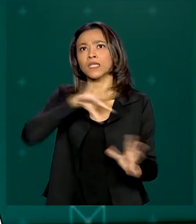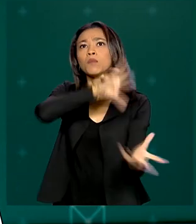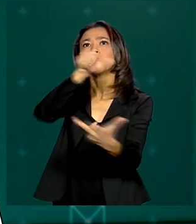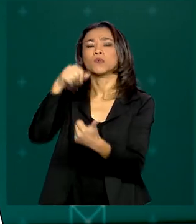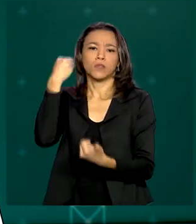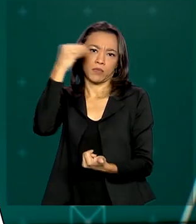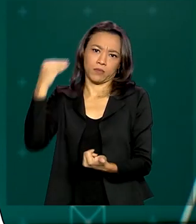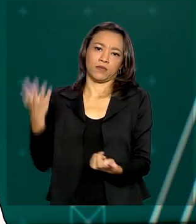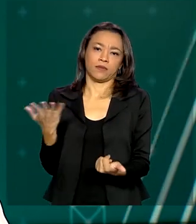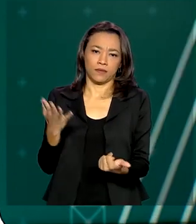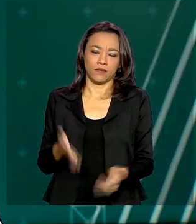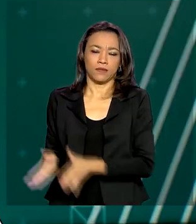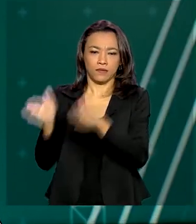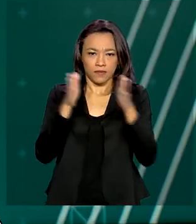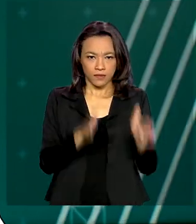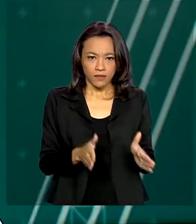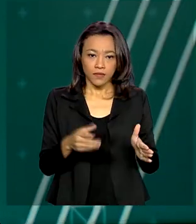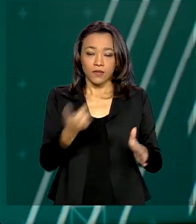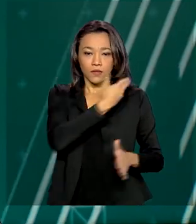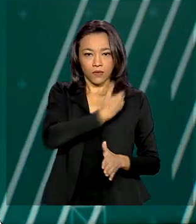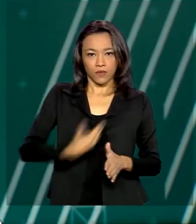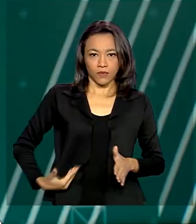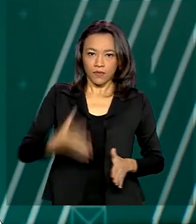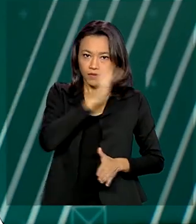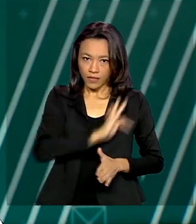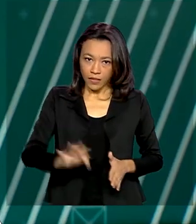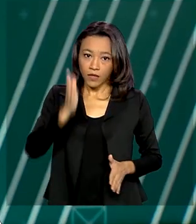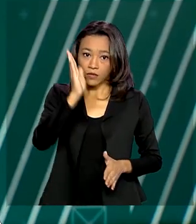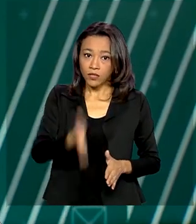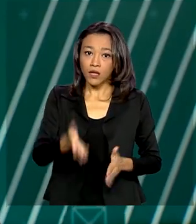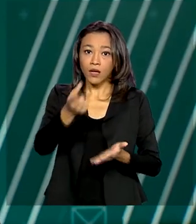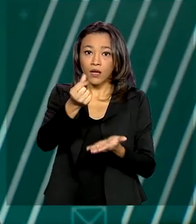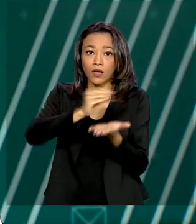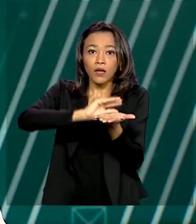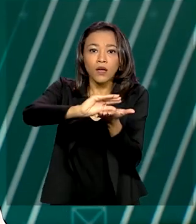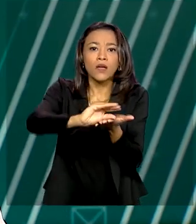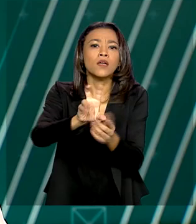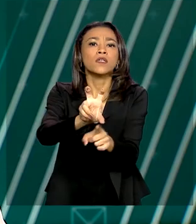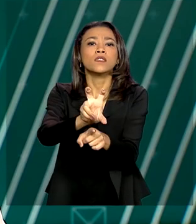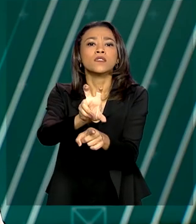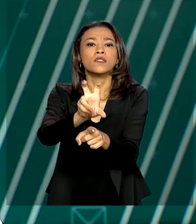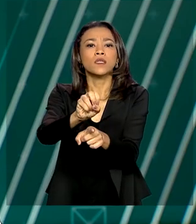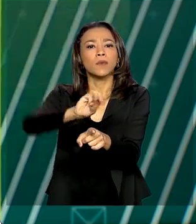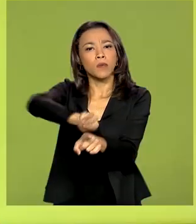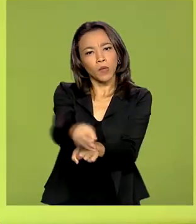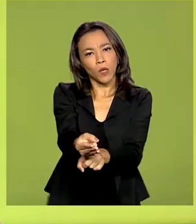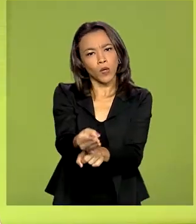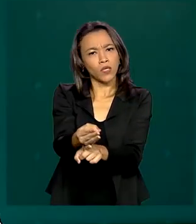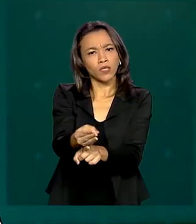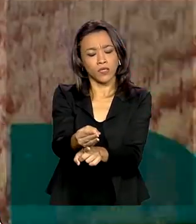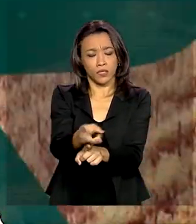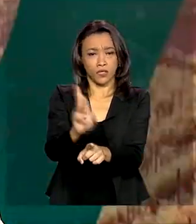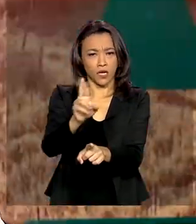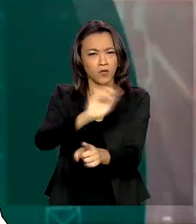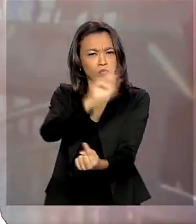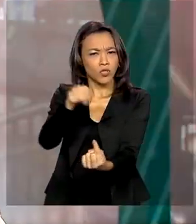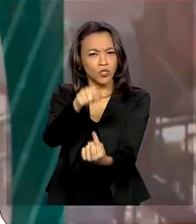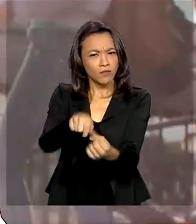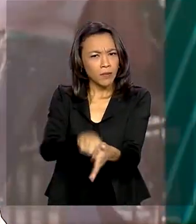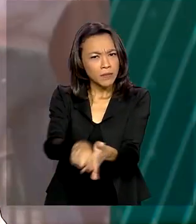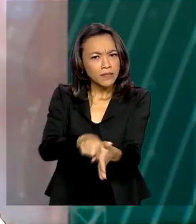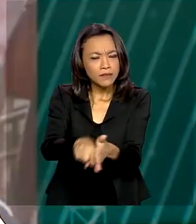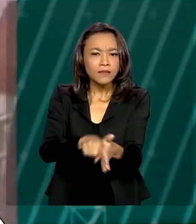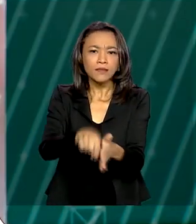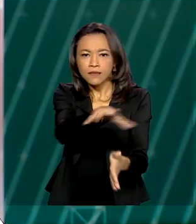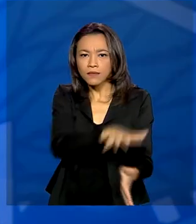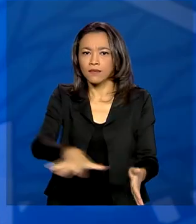O governo federal anunciou a liberação de 50 milhões de reais para o financiamento de pesquisas sobre o coronavírus.